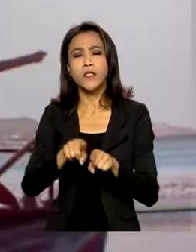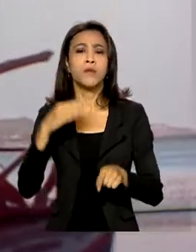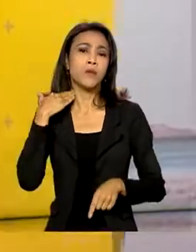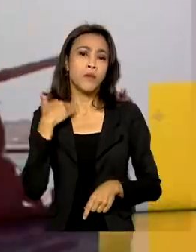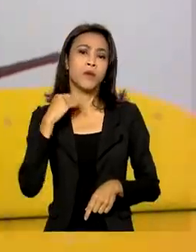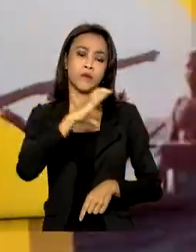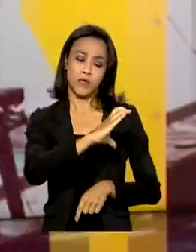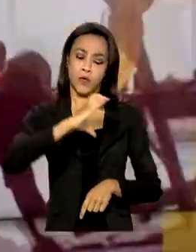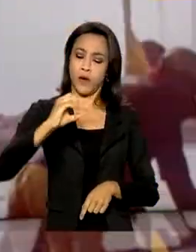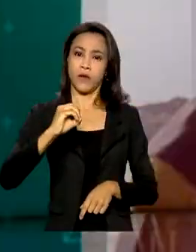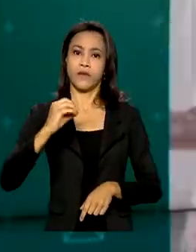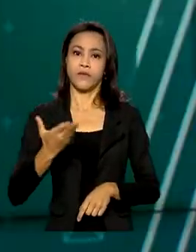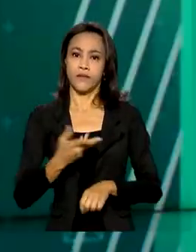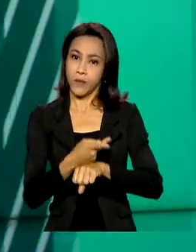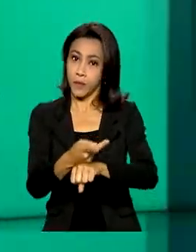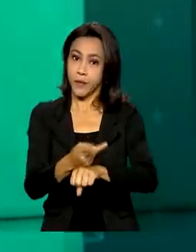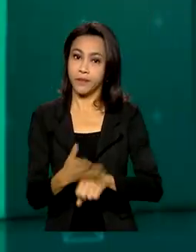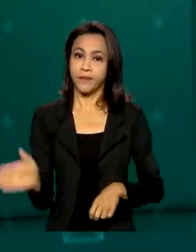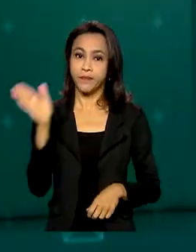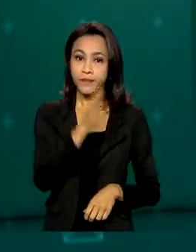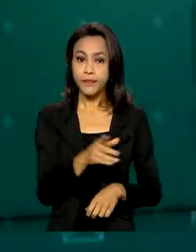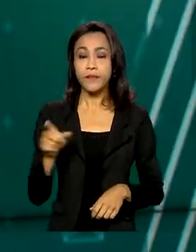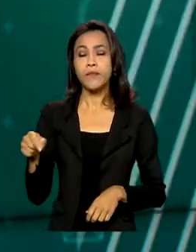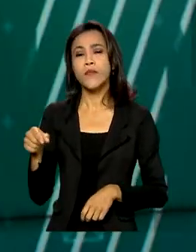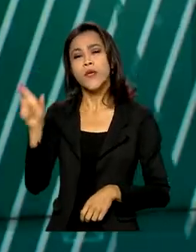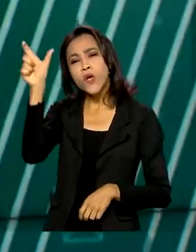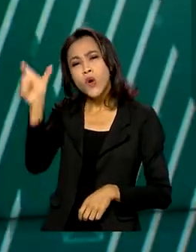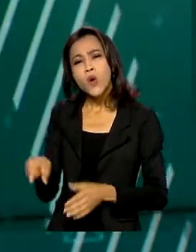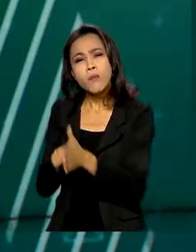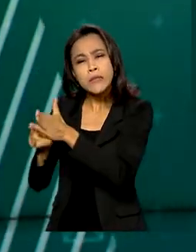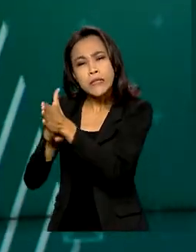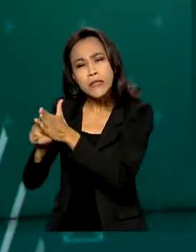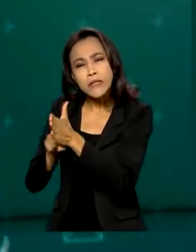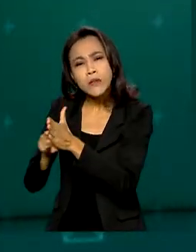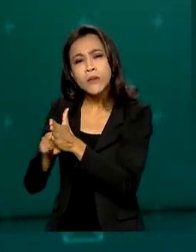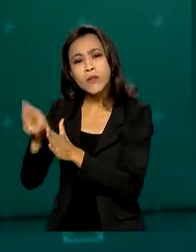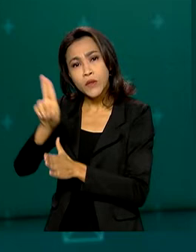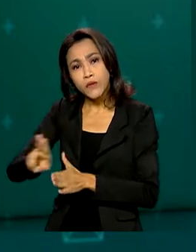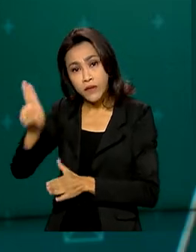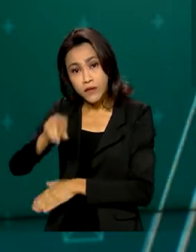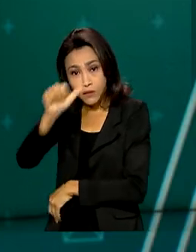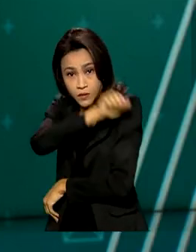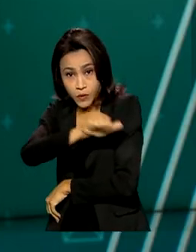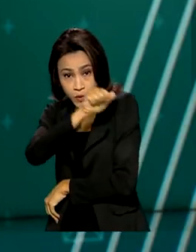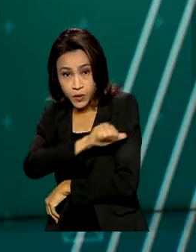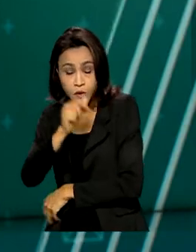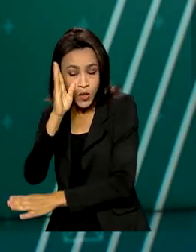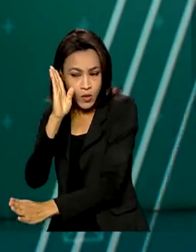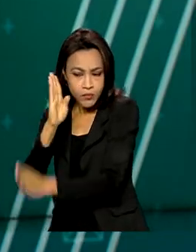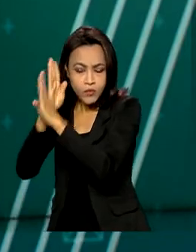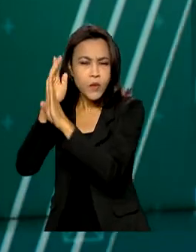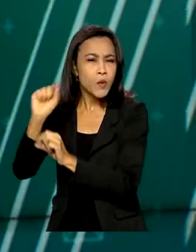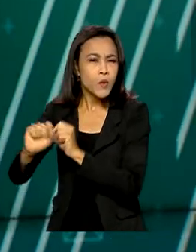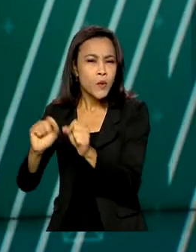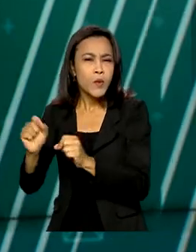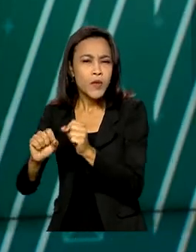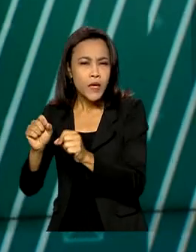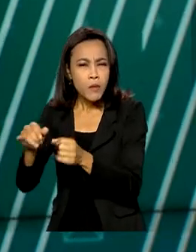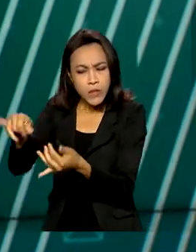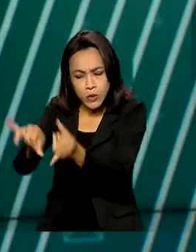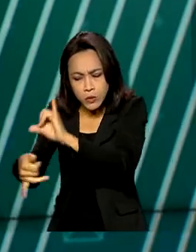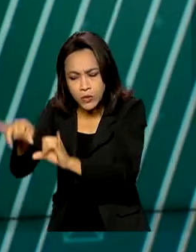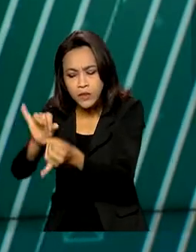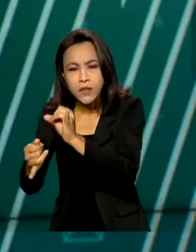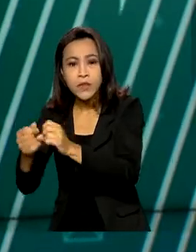Um pesquisador da UFRJ desenvolveu uma substância natural capaz de combater as larvas do mosquito Aedes